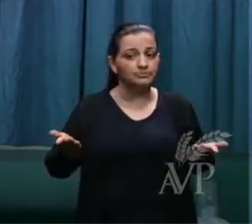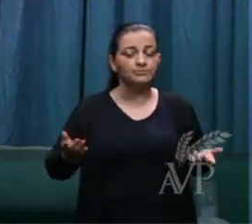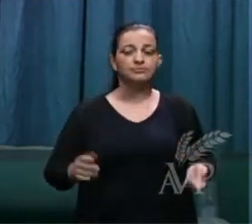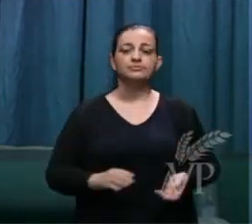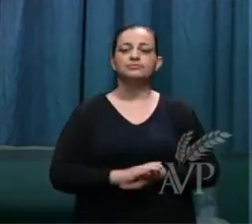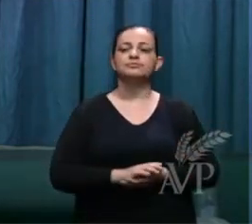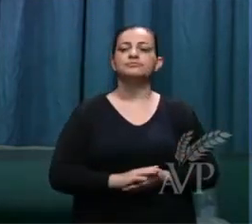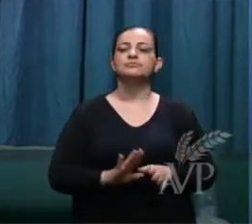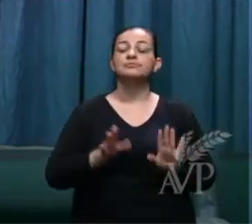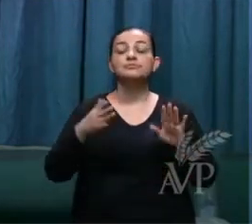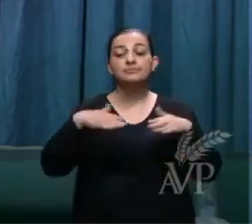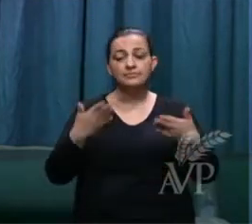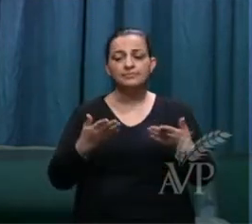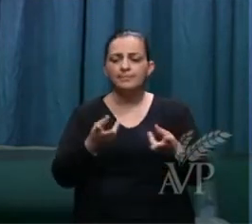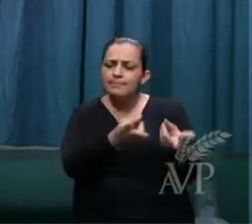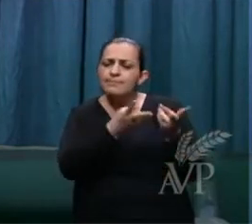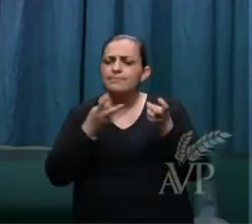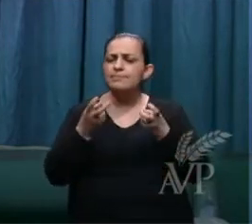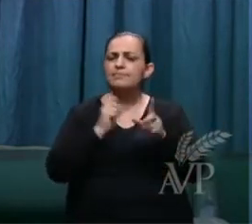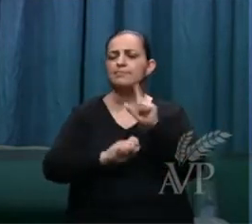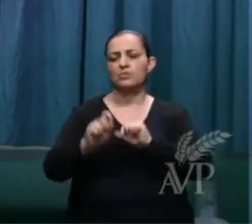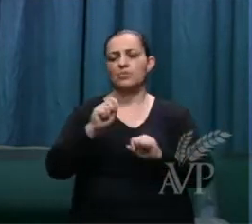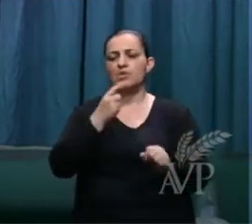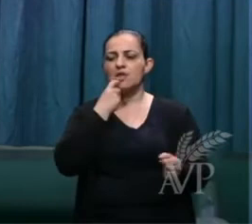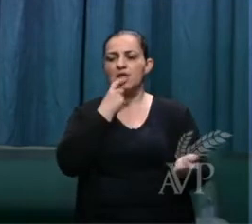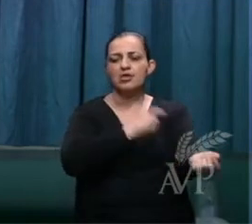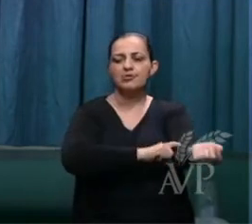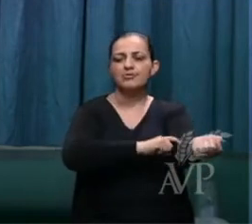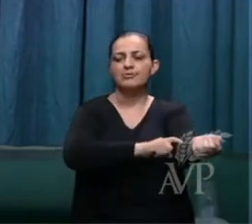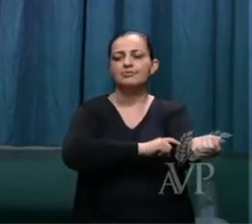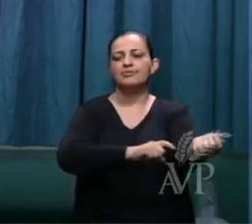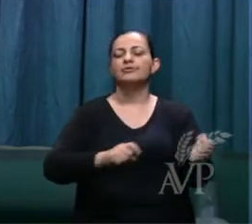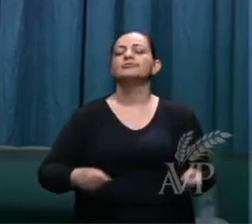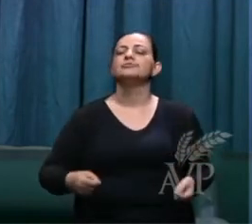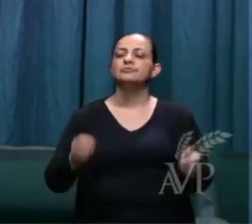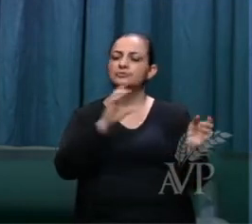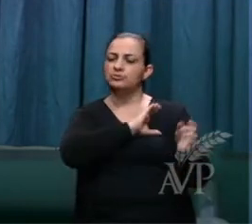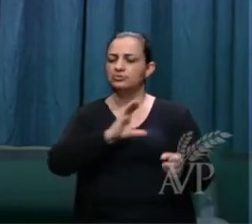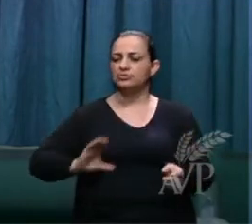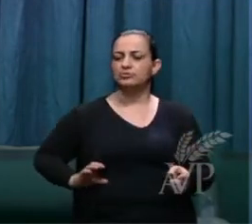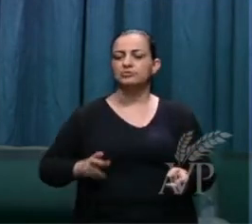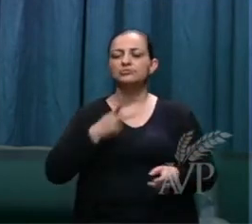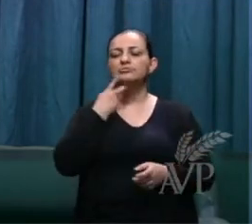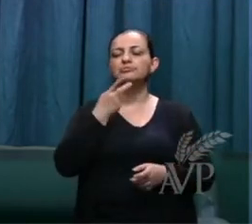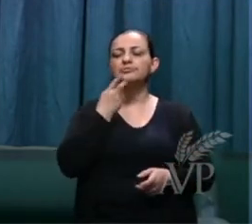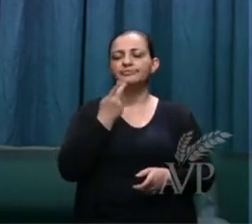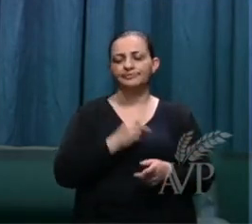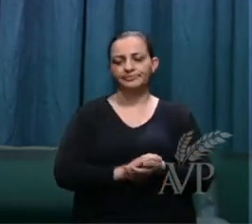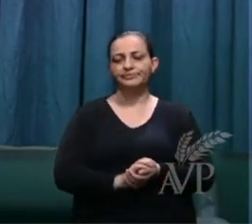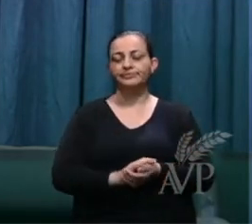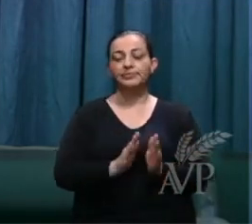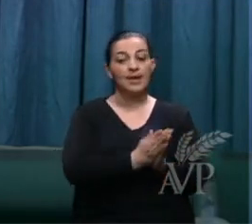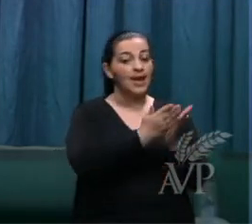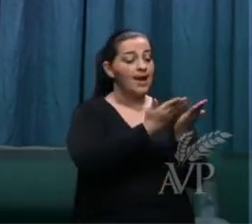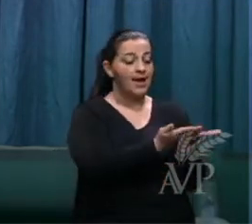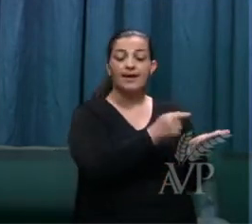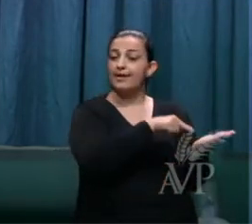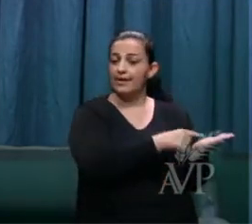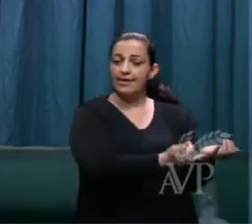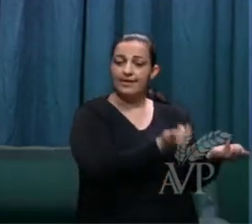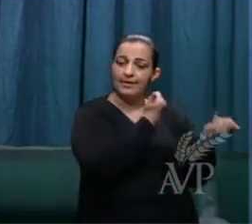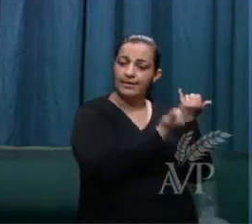então irmãos vejamos que o sangue fala agora a bíblia nos fala que